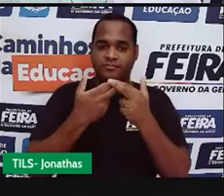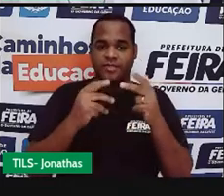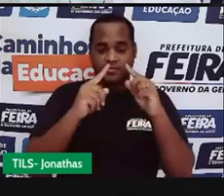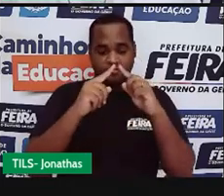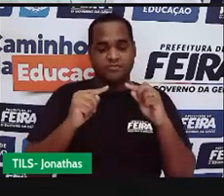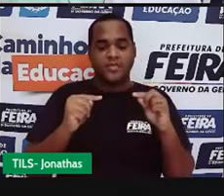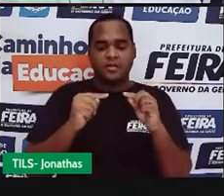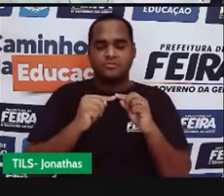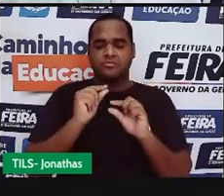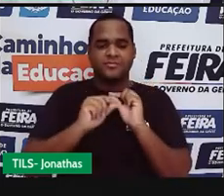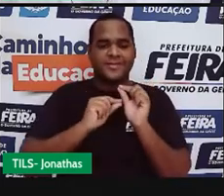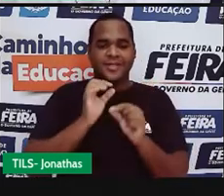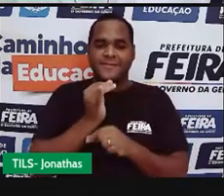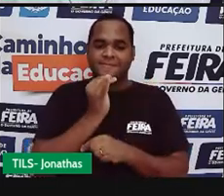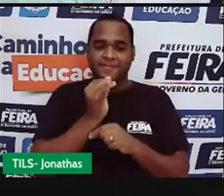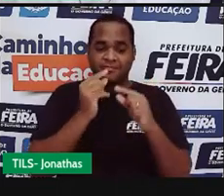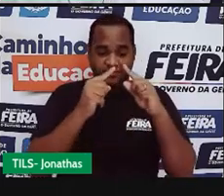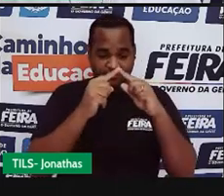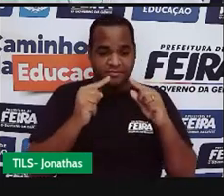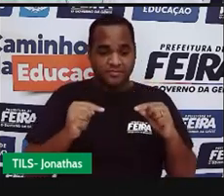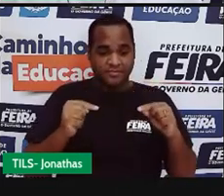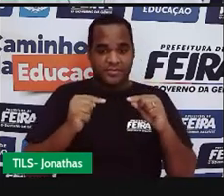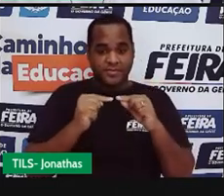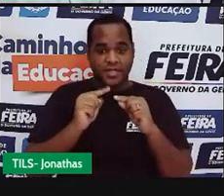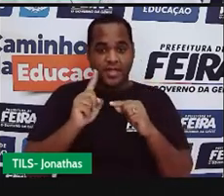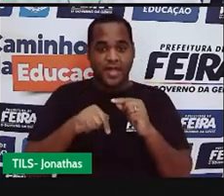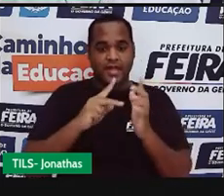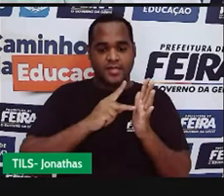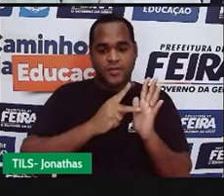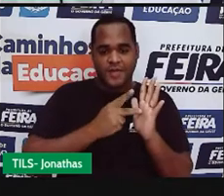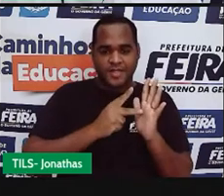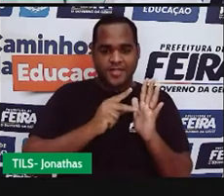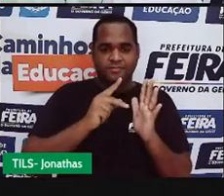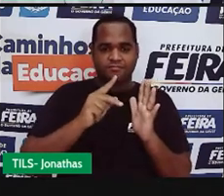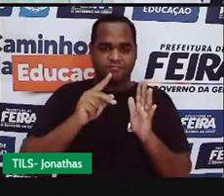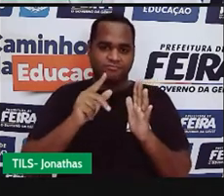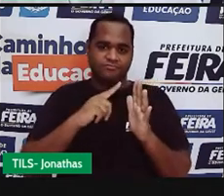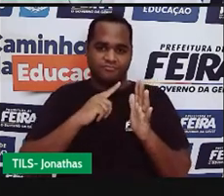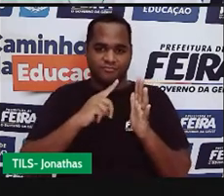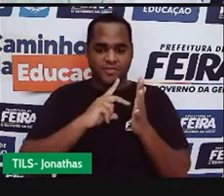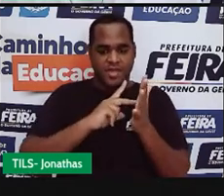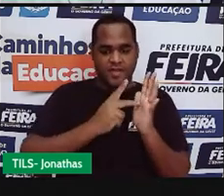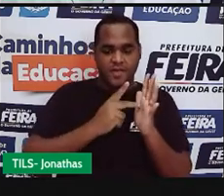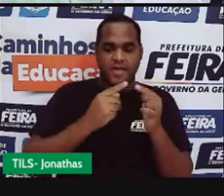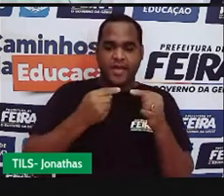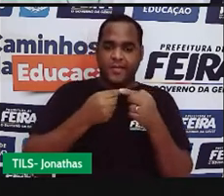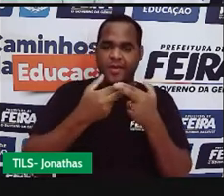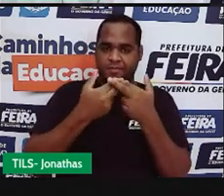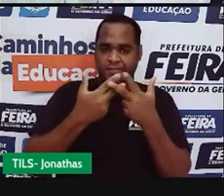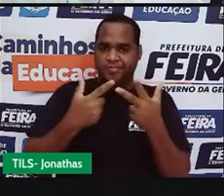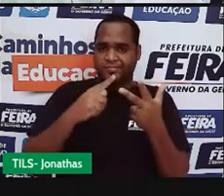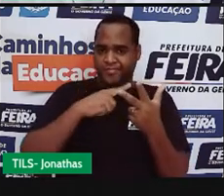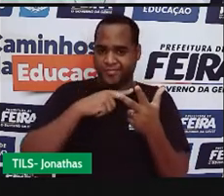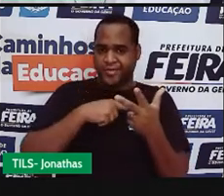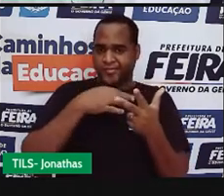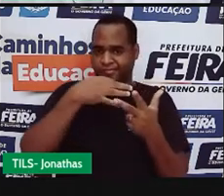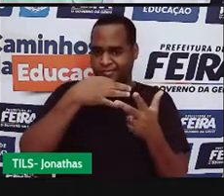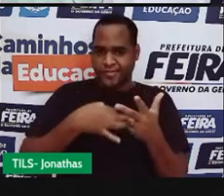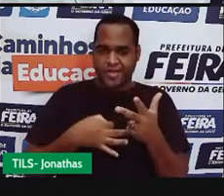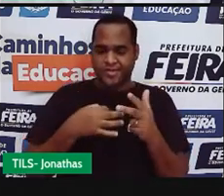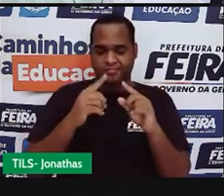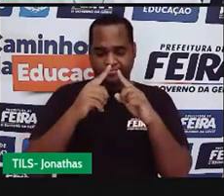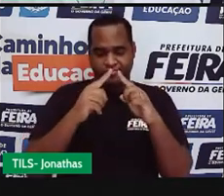como, por exemplo, o triângulo, ele é a figura geométrica plana mais rígida de todas, né?